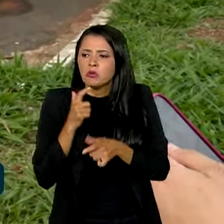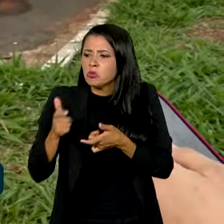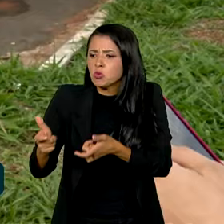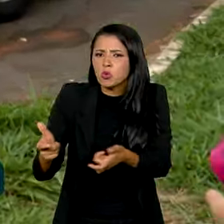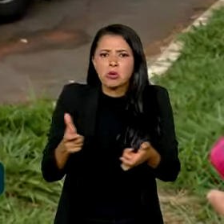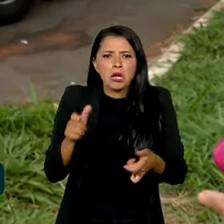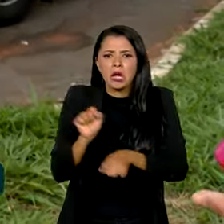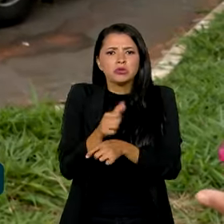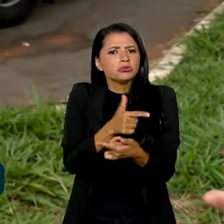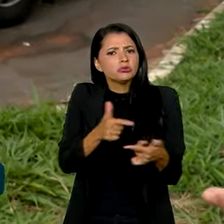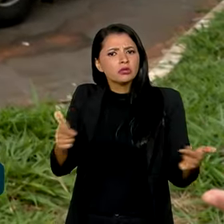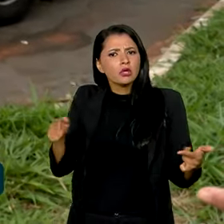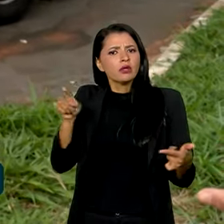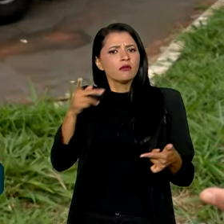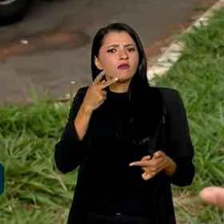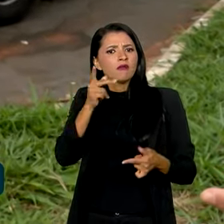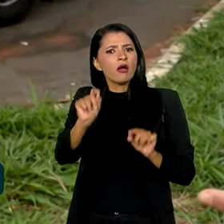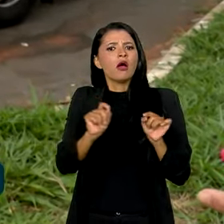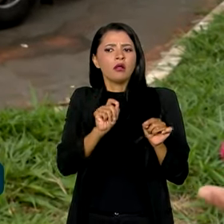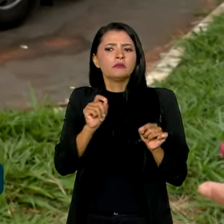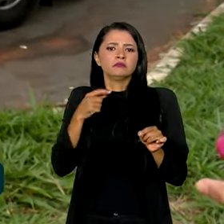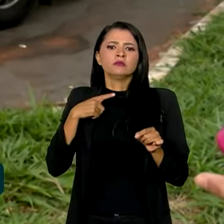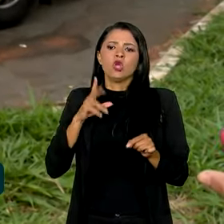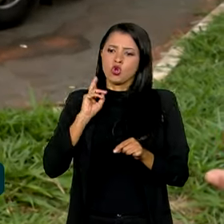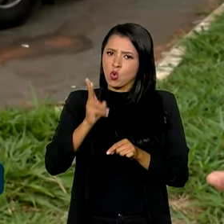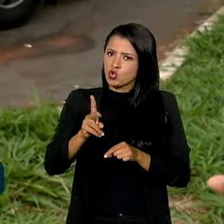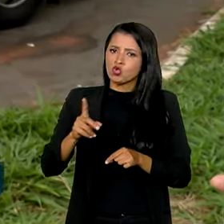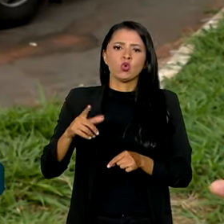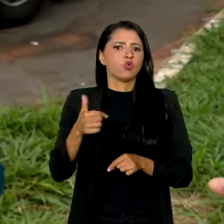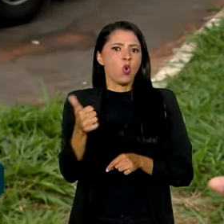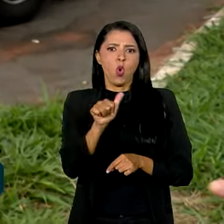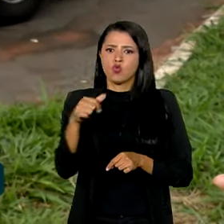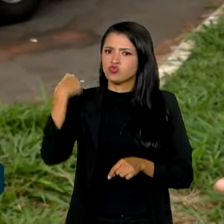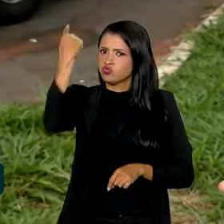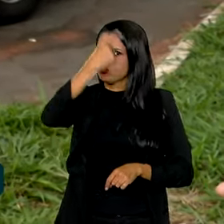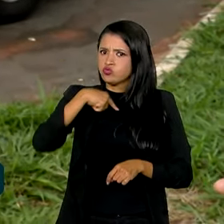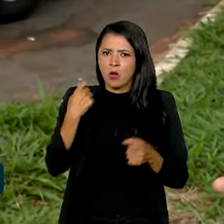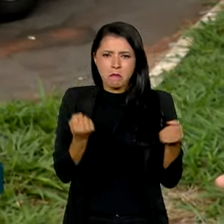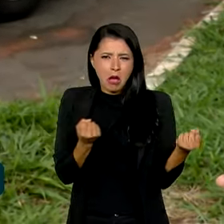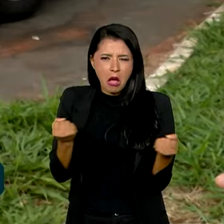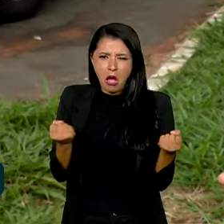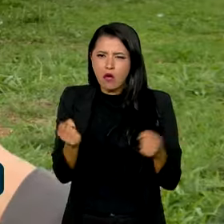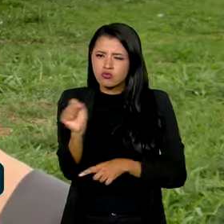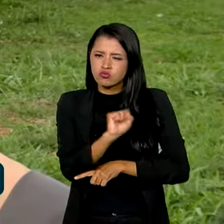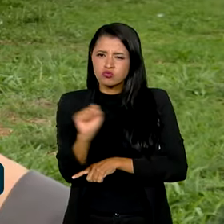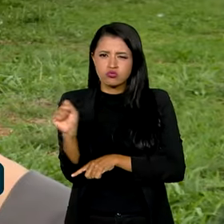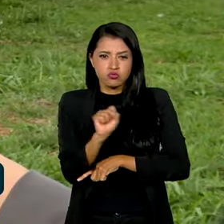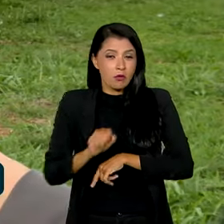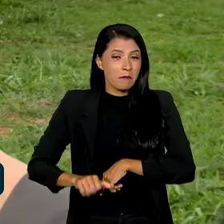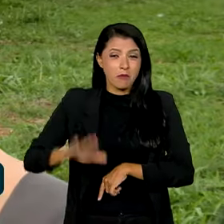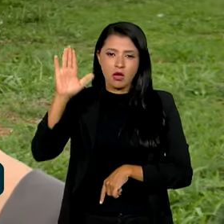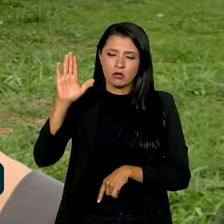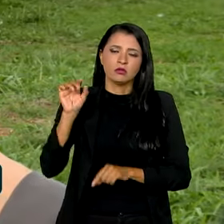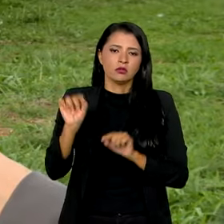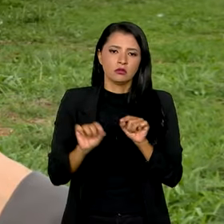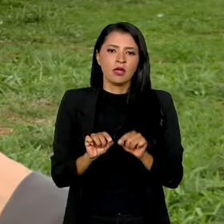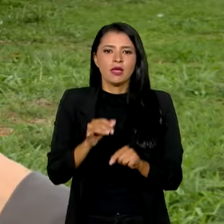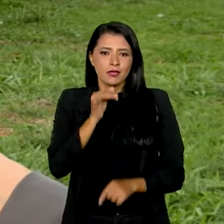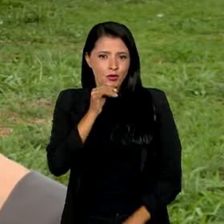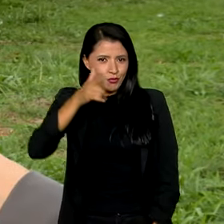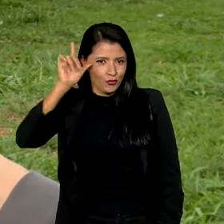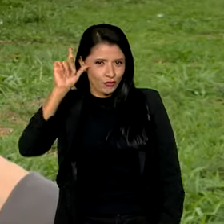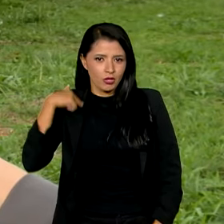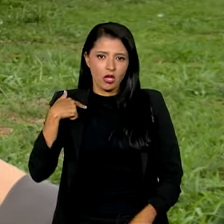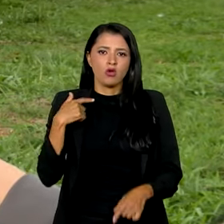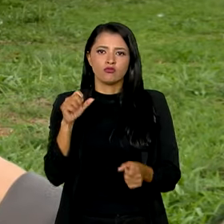parada. Ele diz que muitos fazem jornadas de mais de 11 horas nas rodovias. Por exemplo, ontem eu dirigi